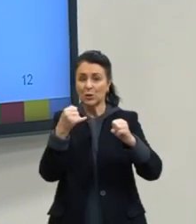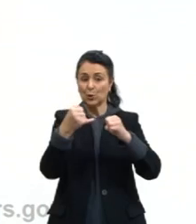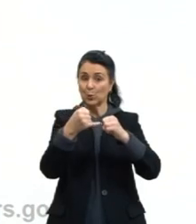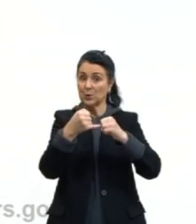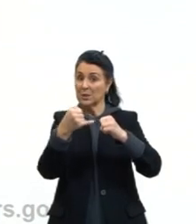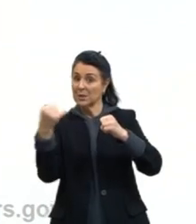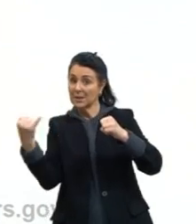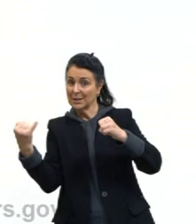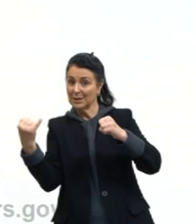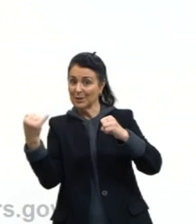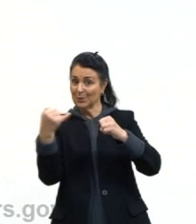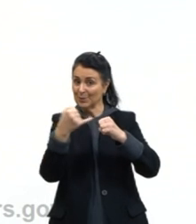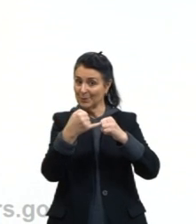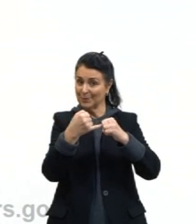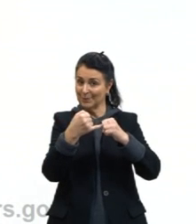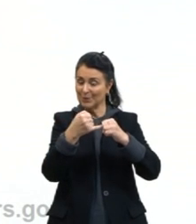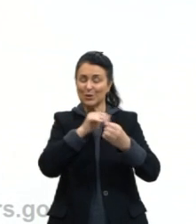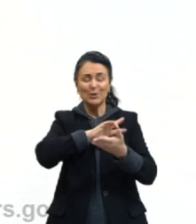de vários fatores.